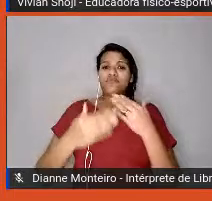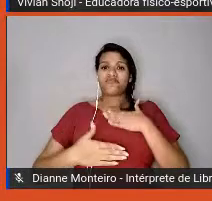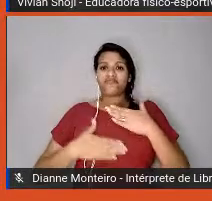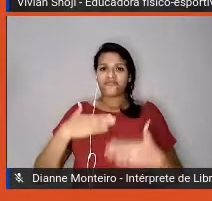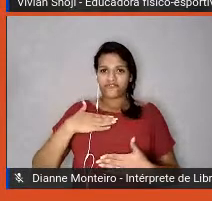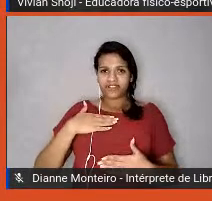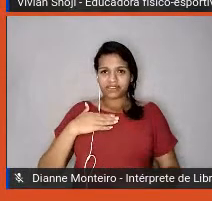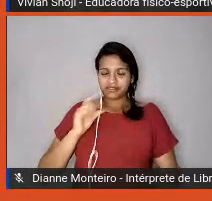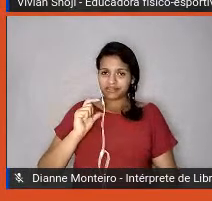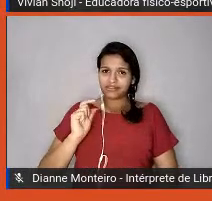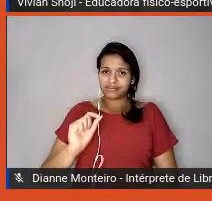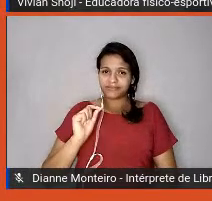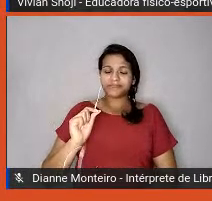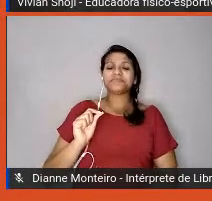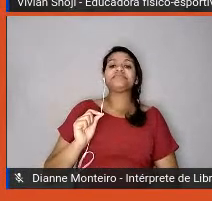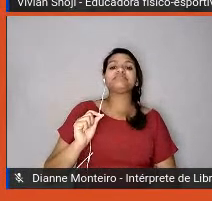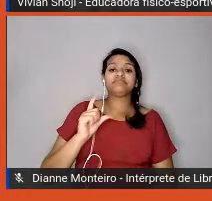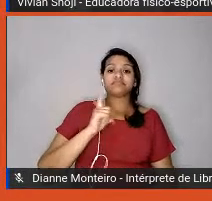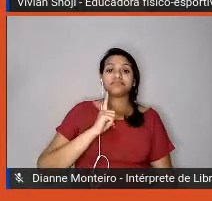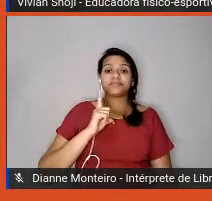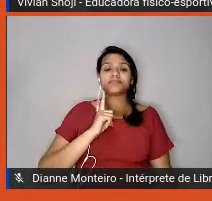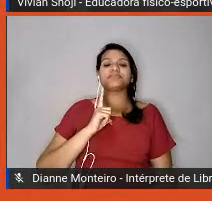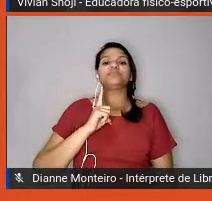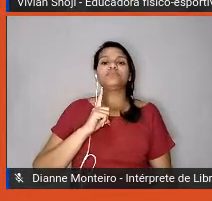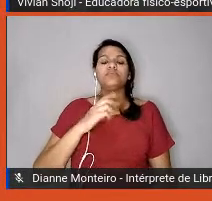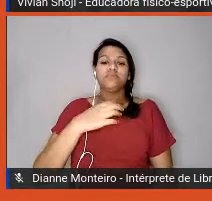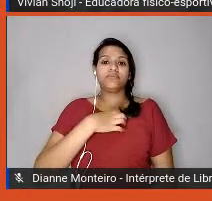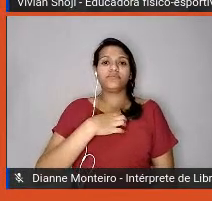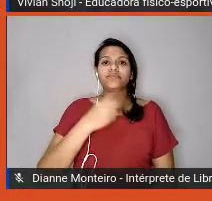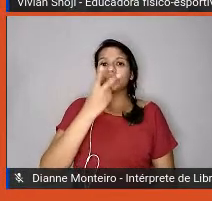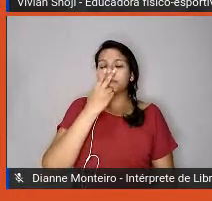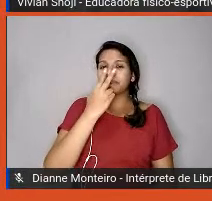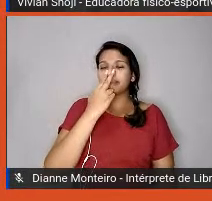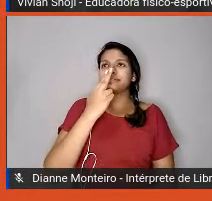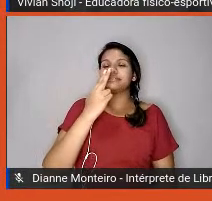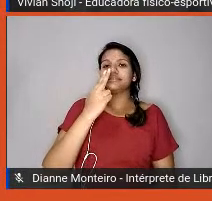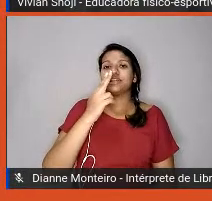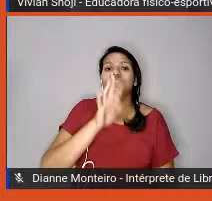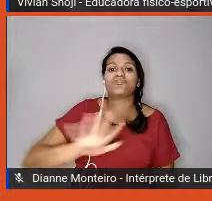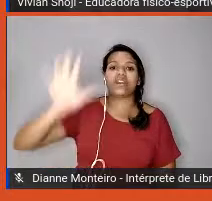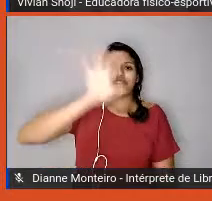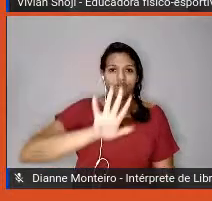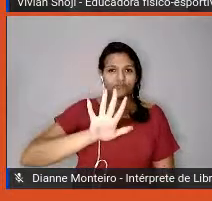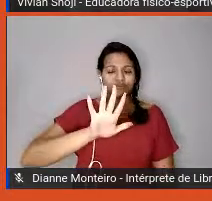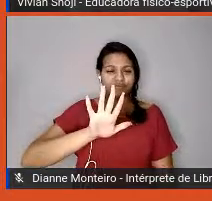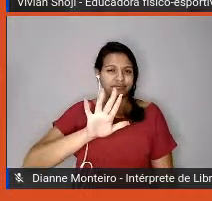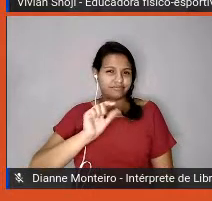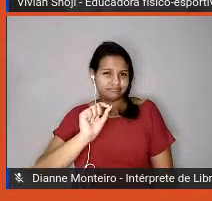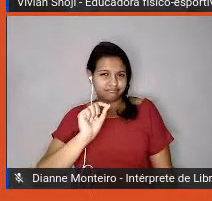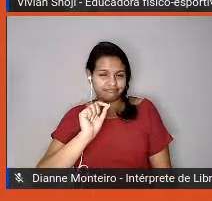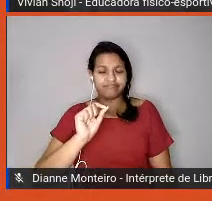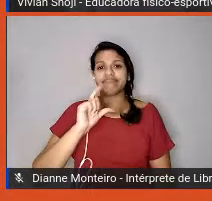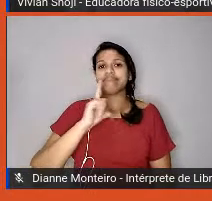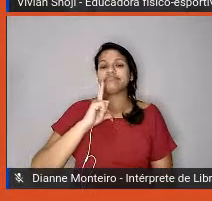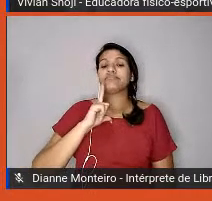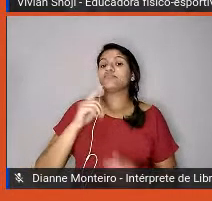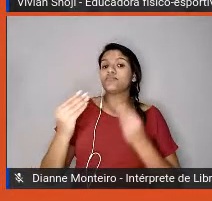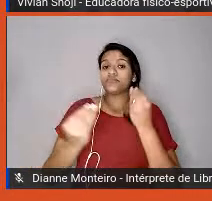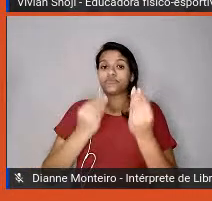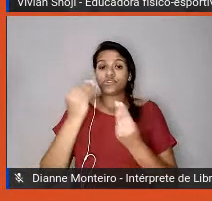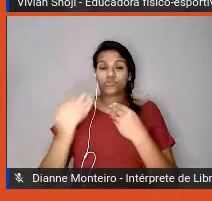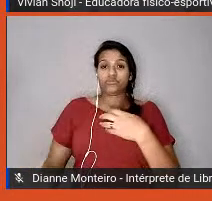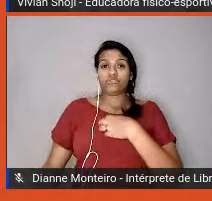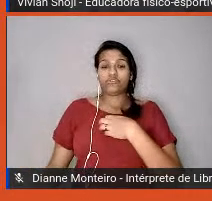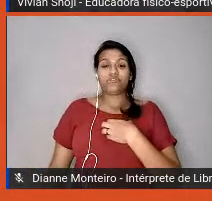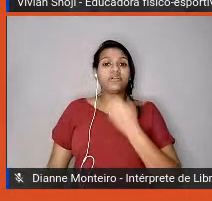A gente contempla nela uma condição mais global do corpo. A gente associa a um bom funcionamento do